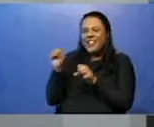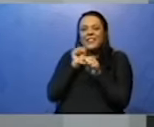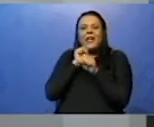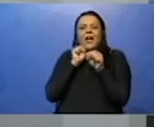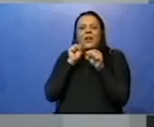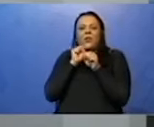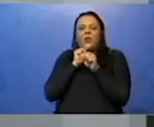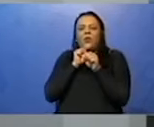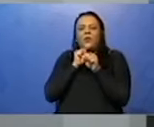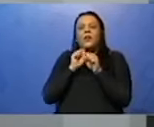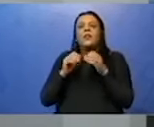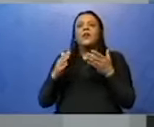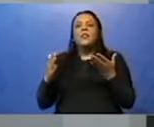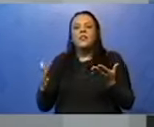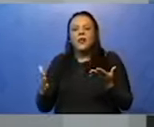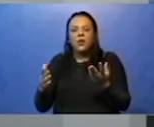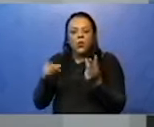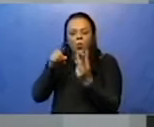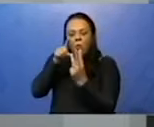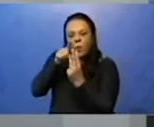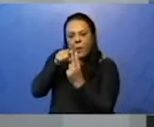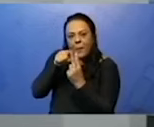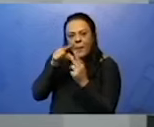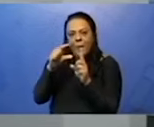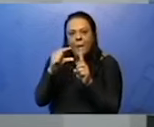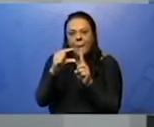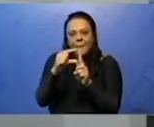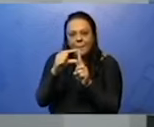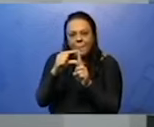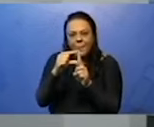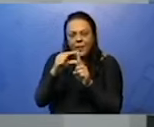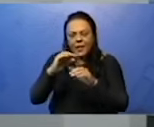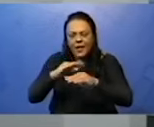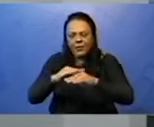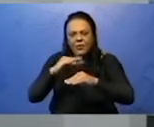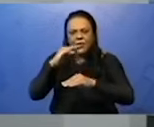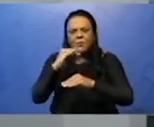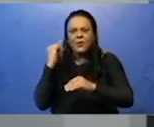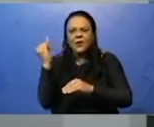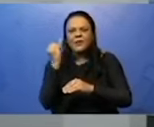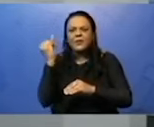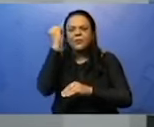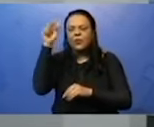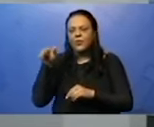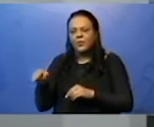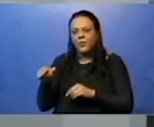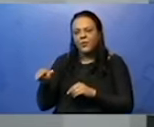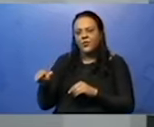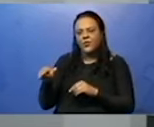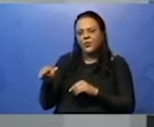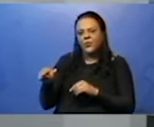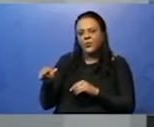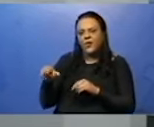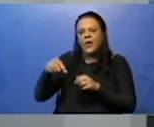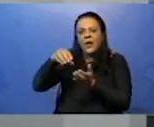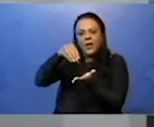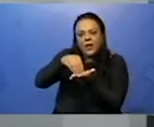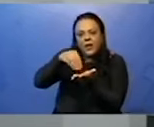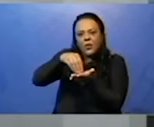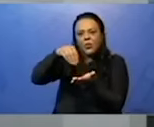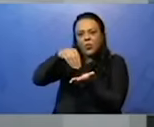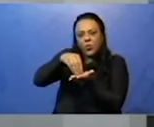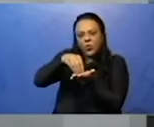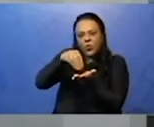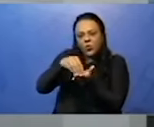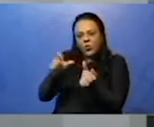jovens. Olha lá, o substantivo. Os é um artigo e da escola é uma locução adjetiva.